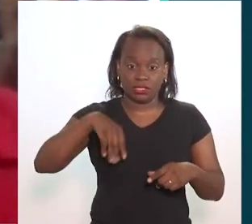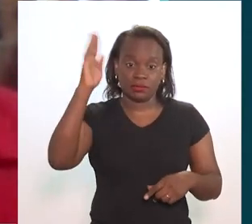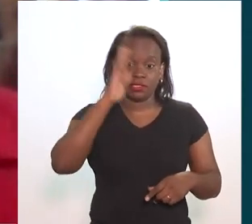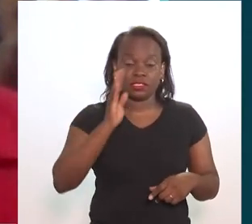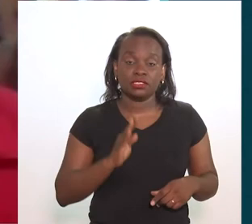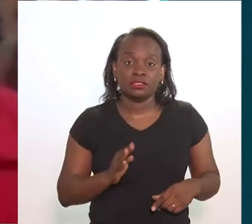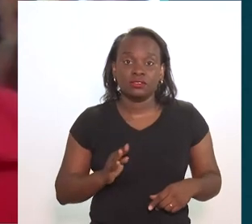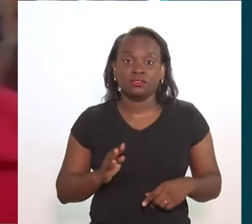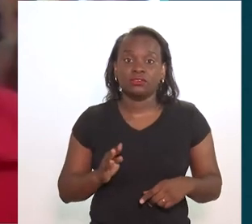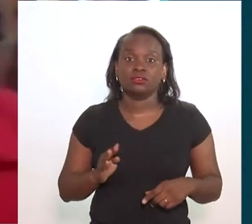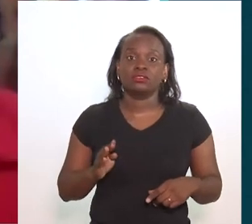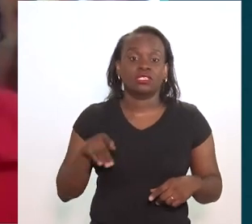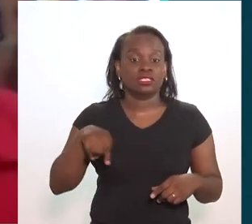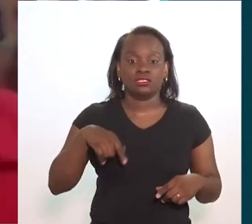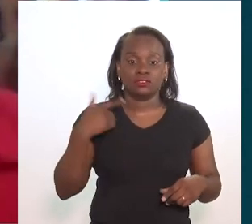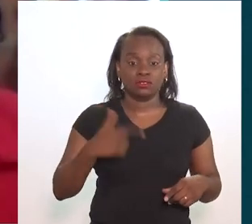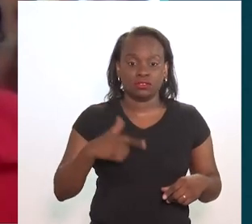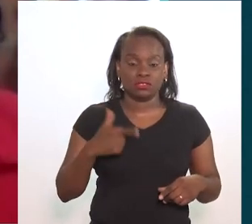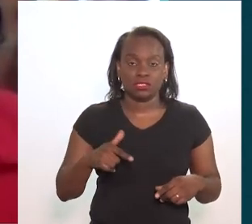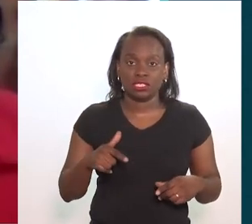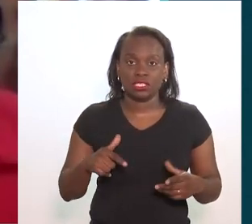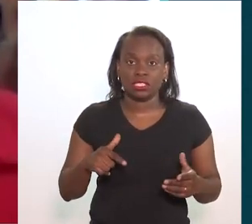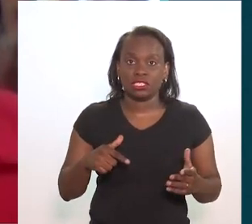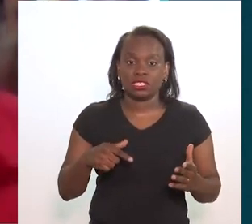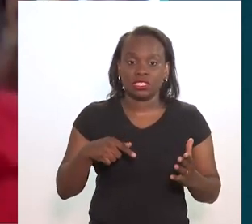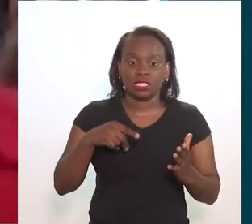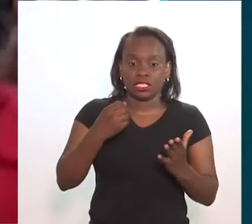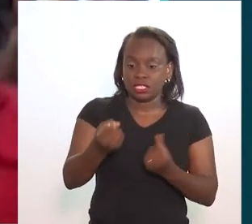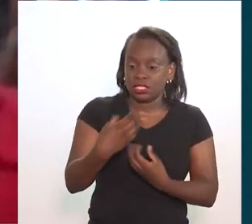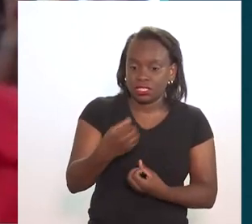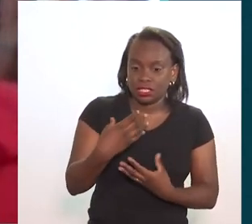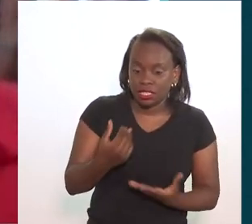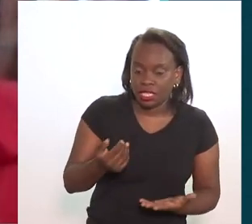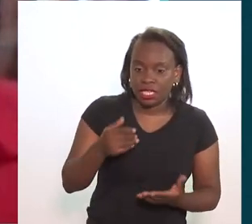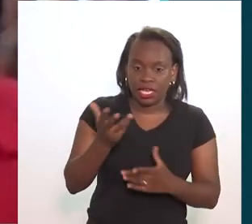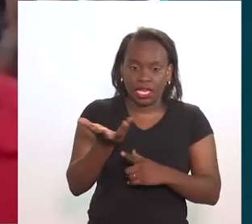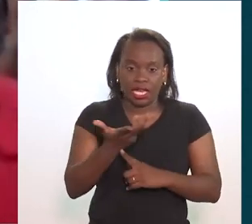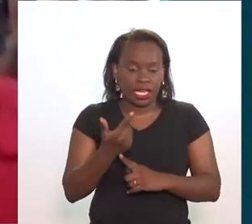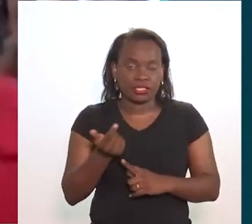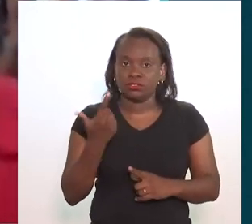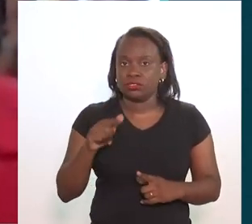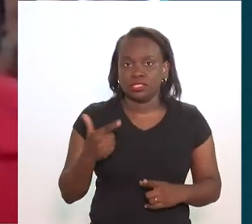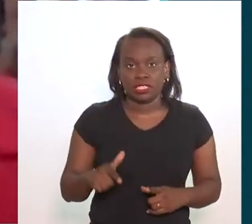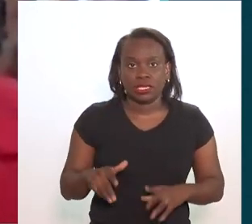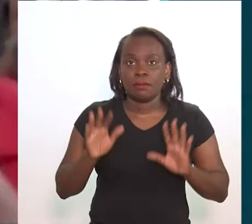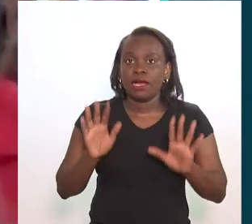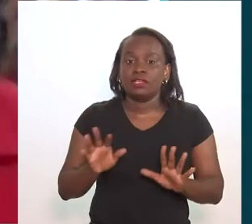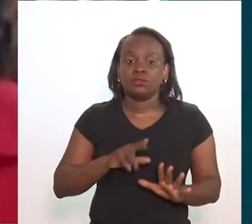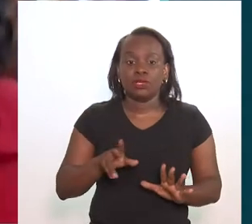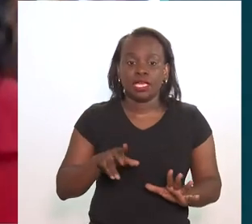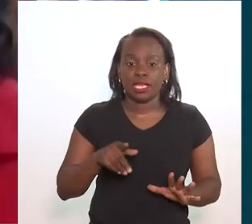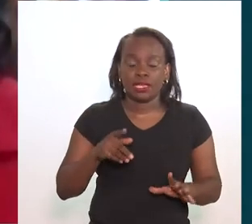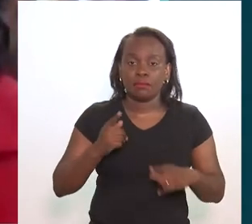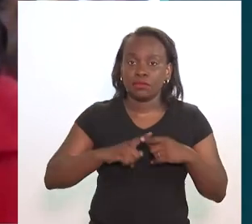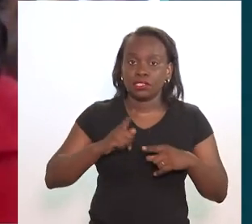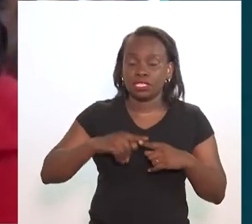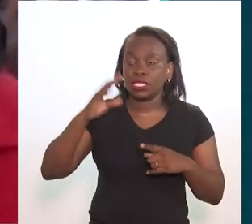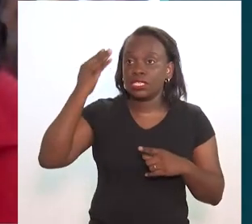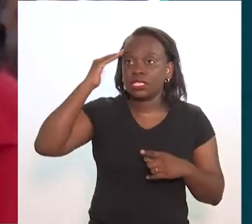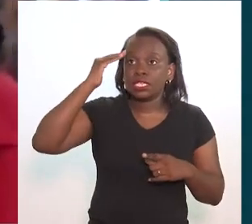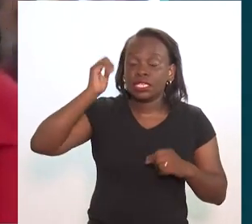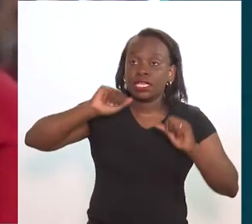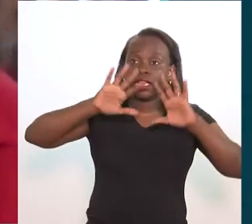e acho, assim, que a gente, no Brasil, a gente não é letrado em arte,